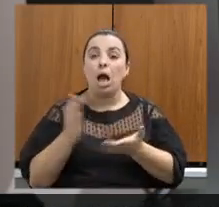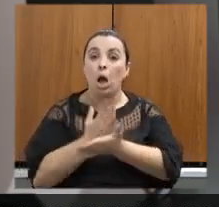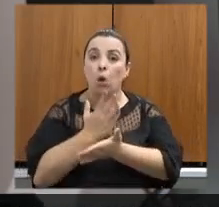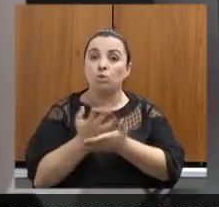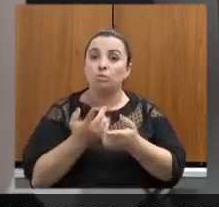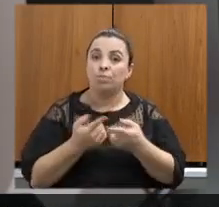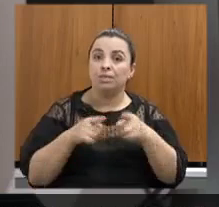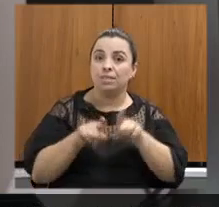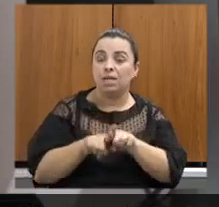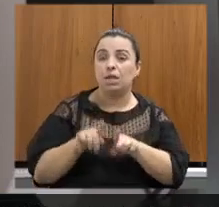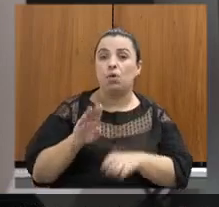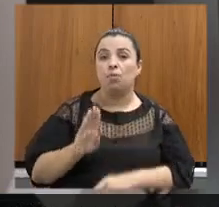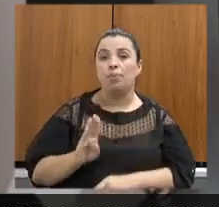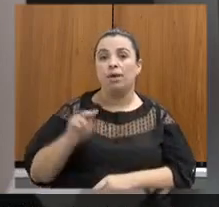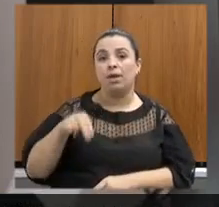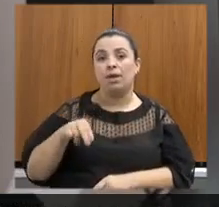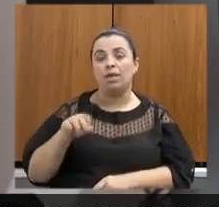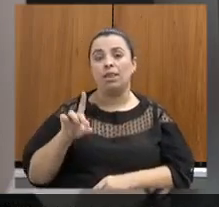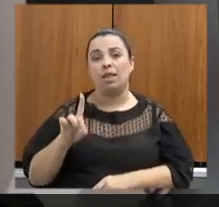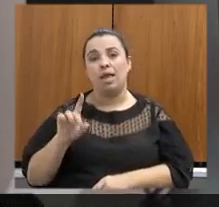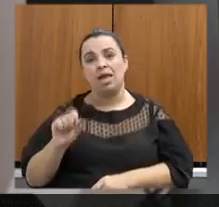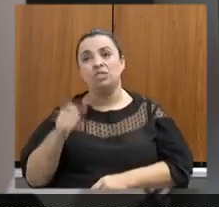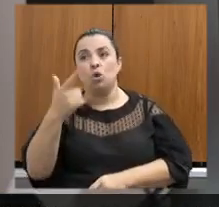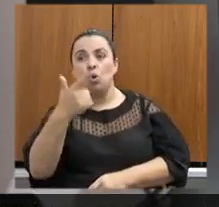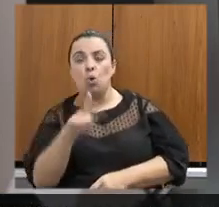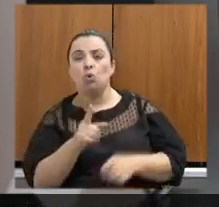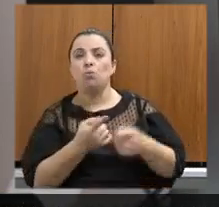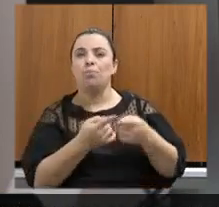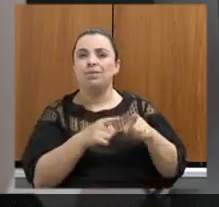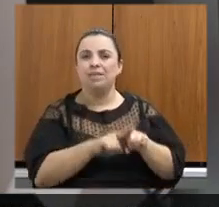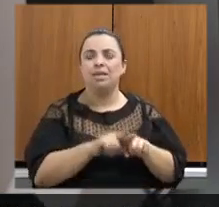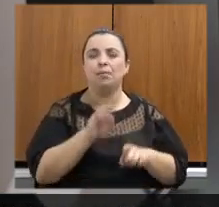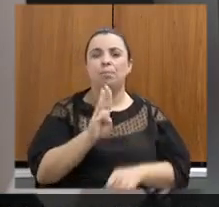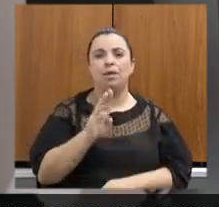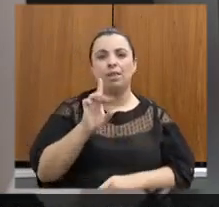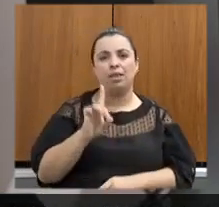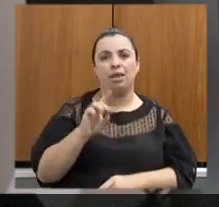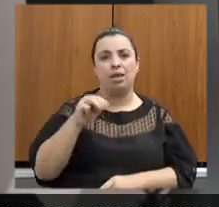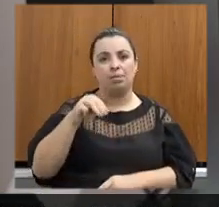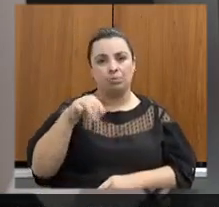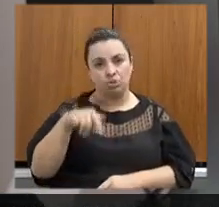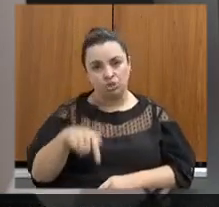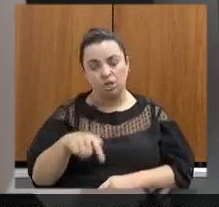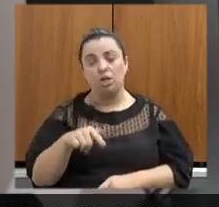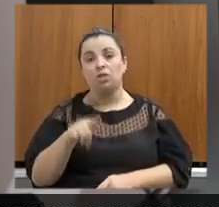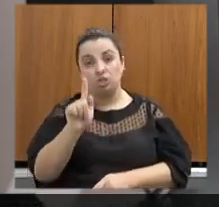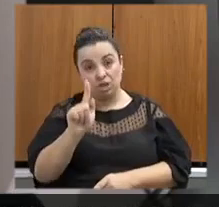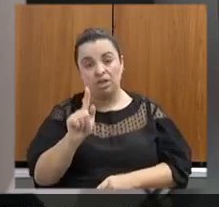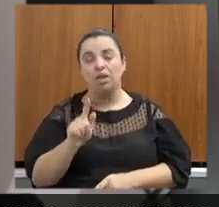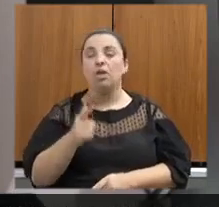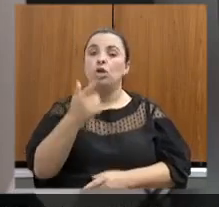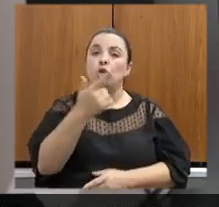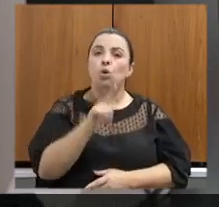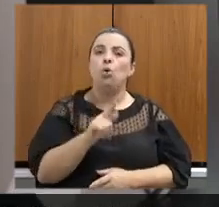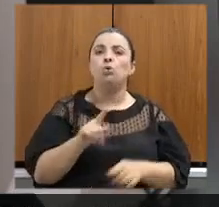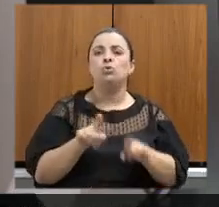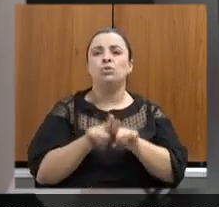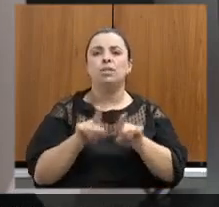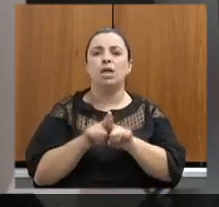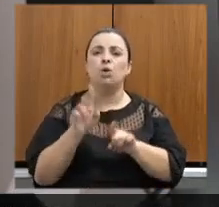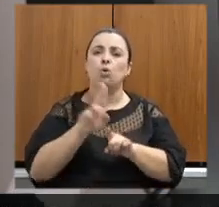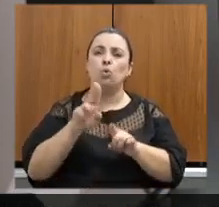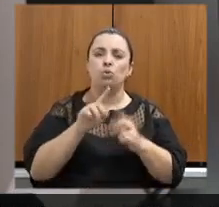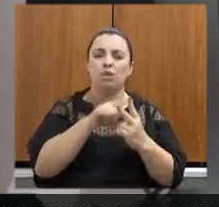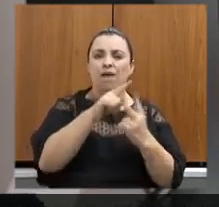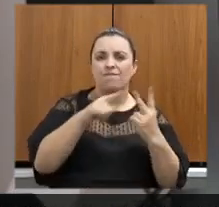outros em parceria com o BDMG, e outros, inclusive, utilizando recursos do rompimento da